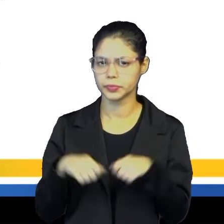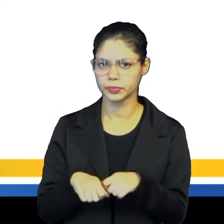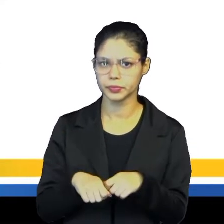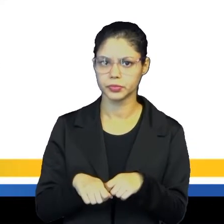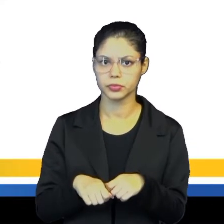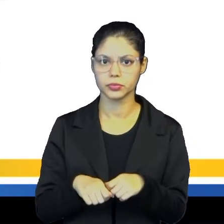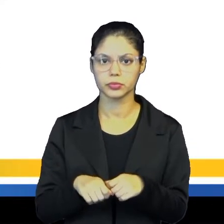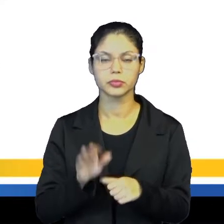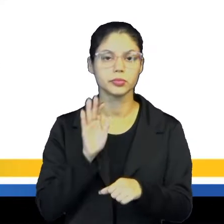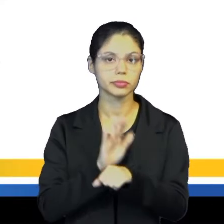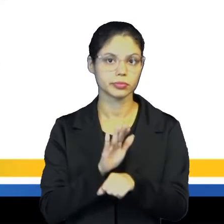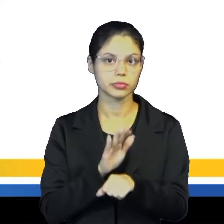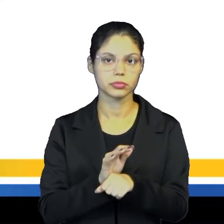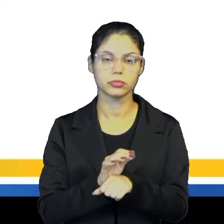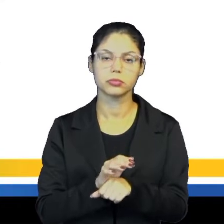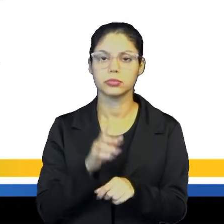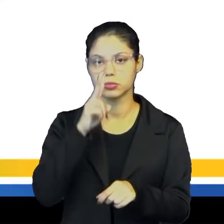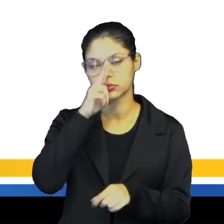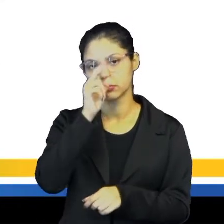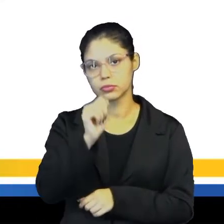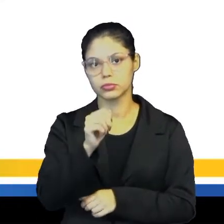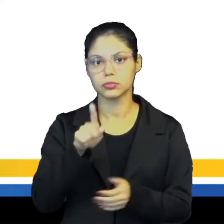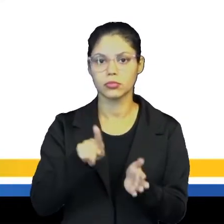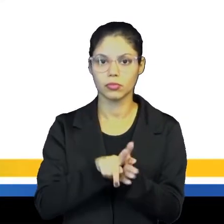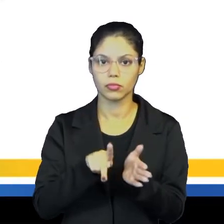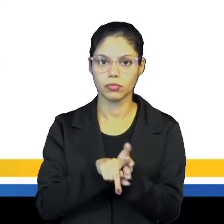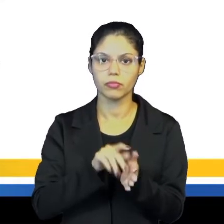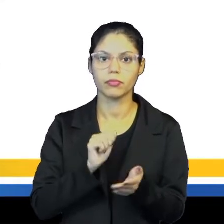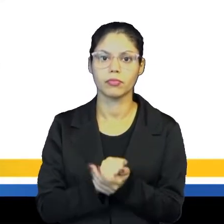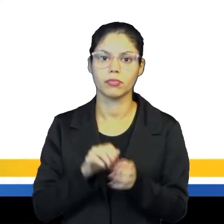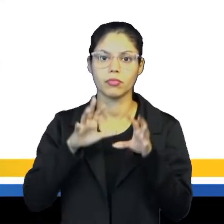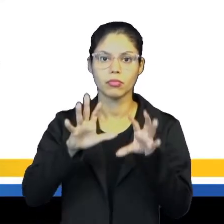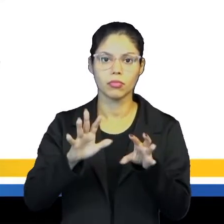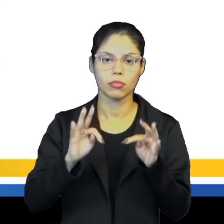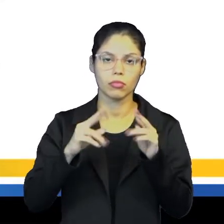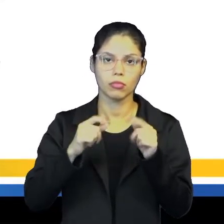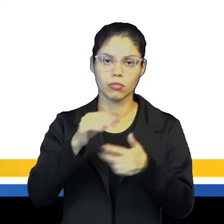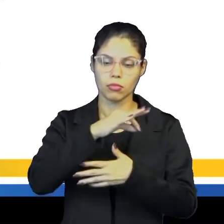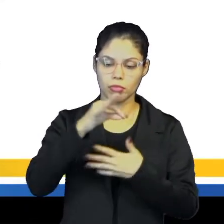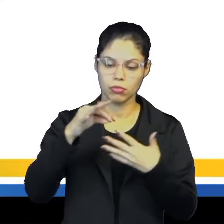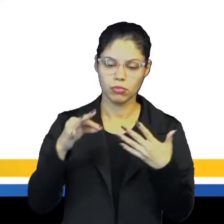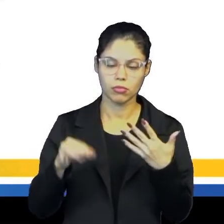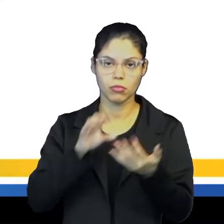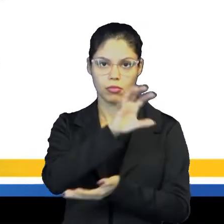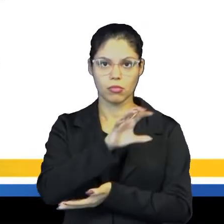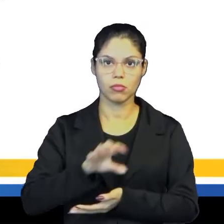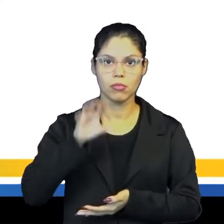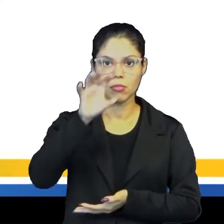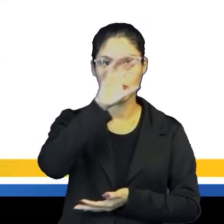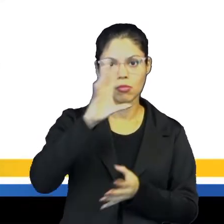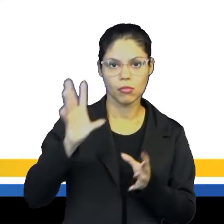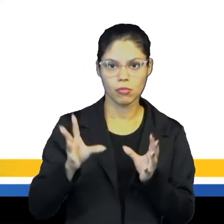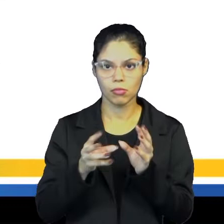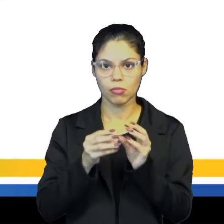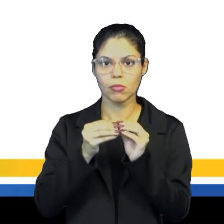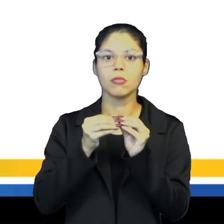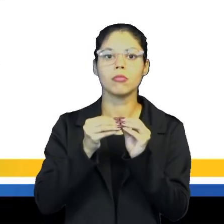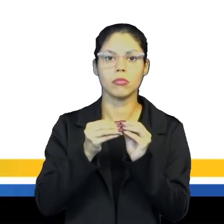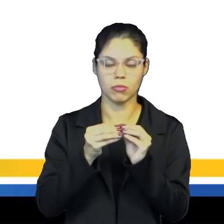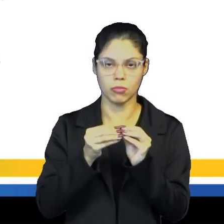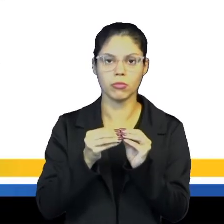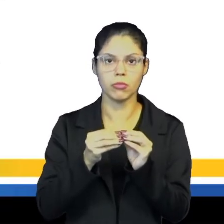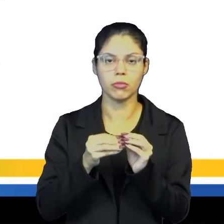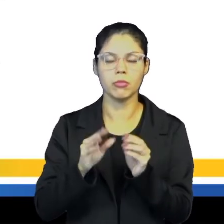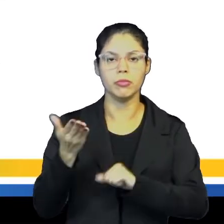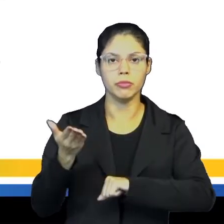consolidação desse poder central. Assim, ambas essas regiões seriam politicamente fragmentadas durante a